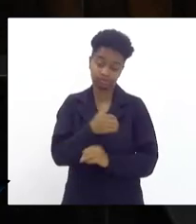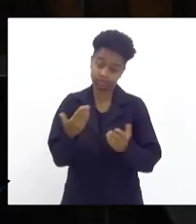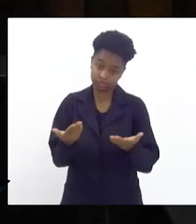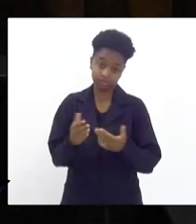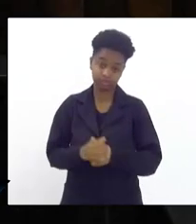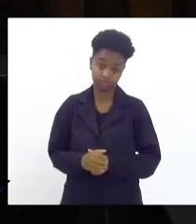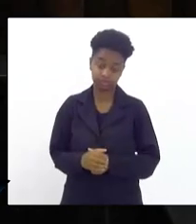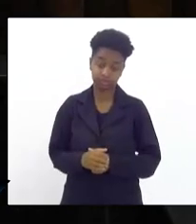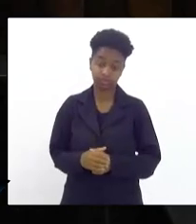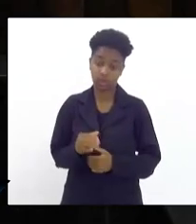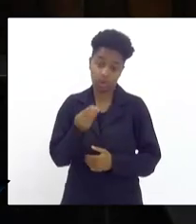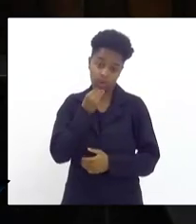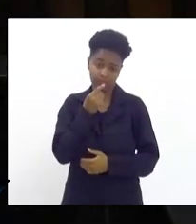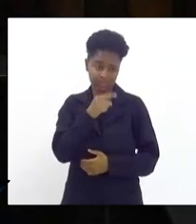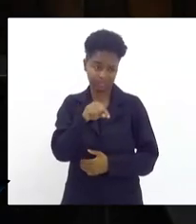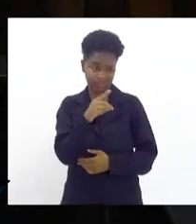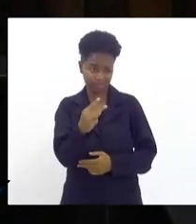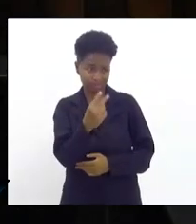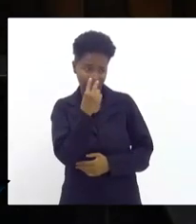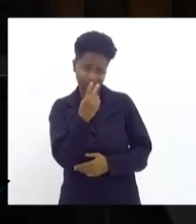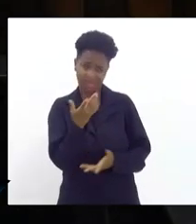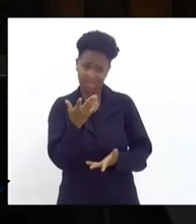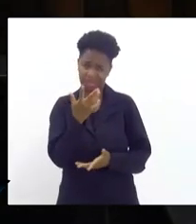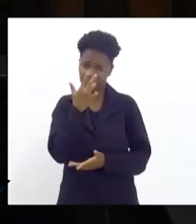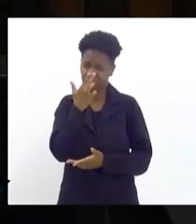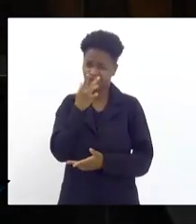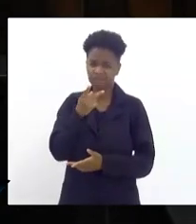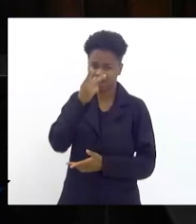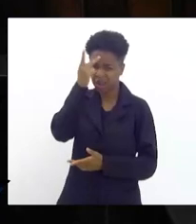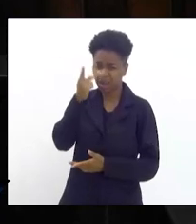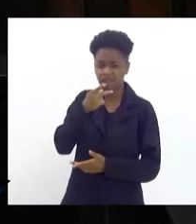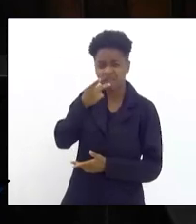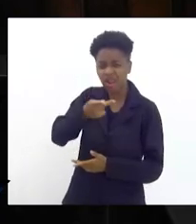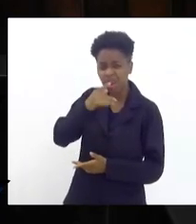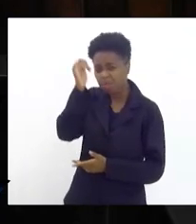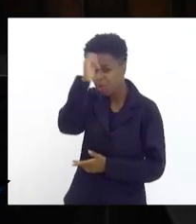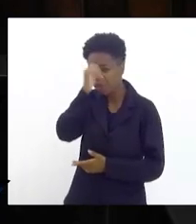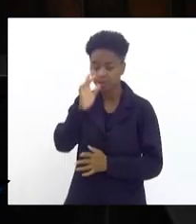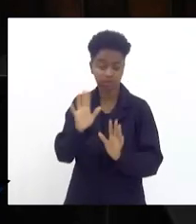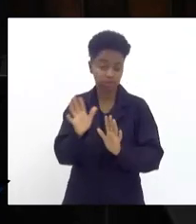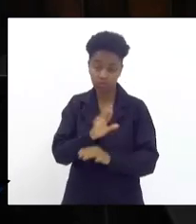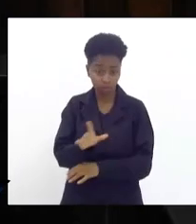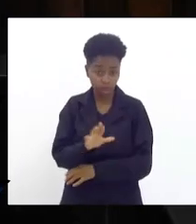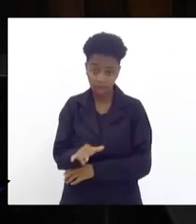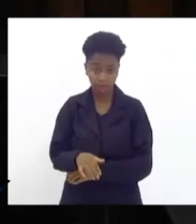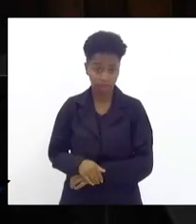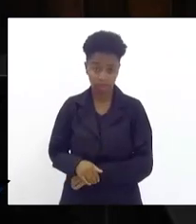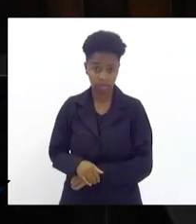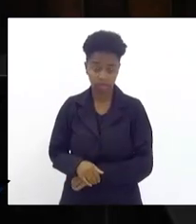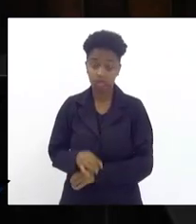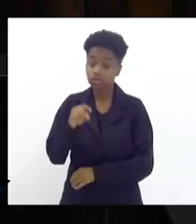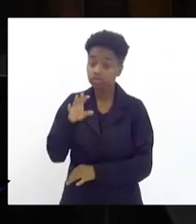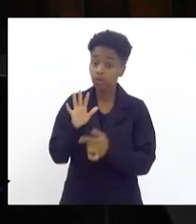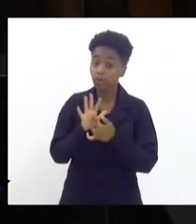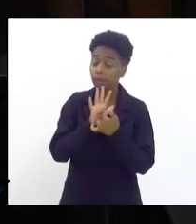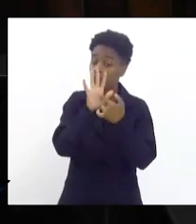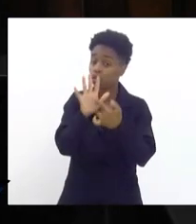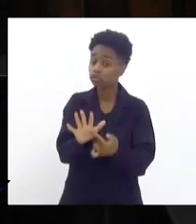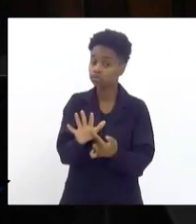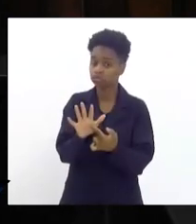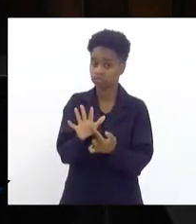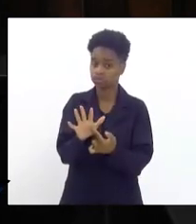Claro, o senhor vai olhar para mim e vai dizer, isso é uma aberração. Não é uma aberração. É só para mostrar